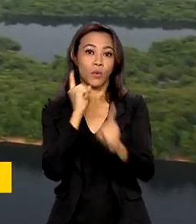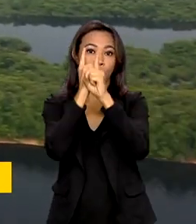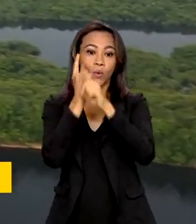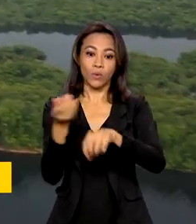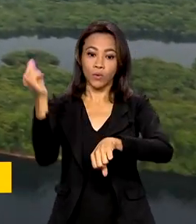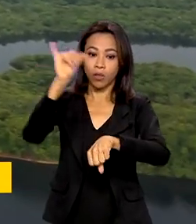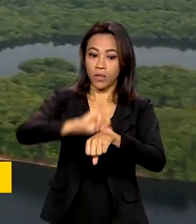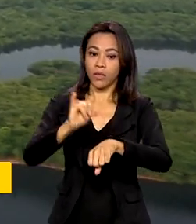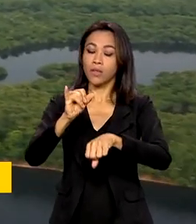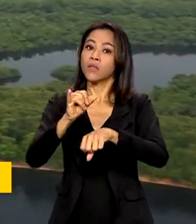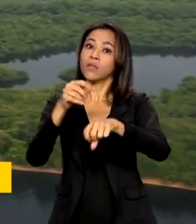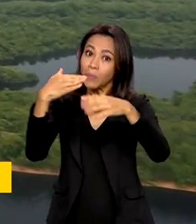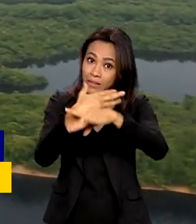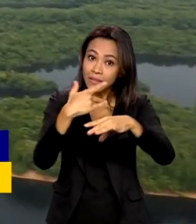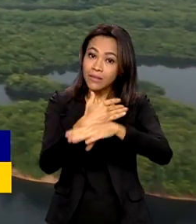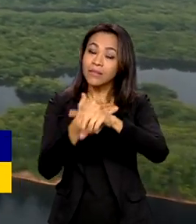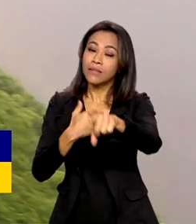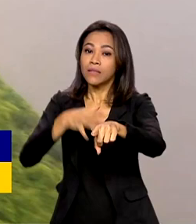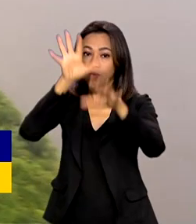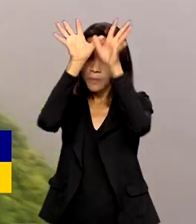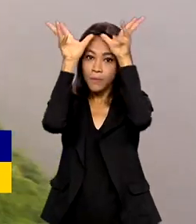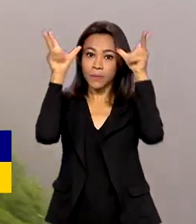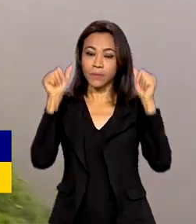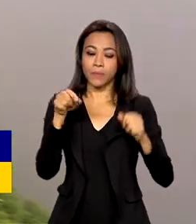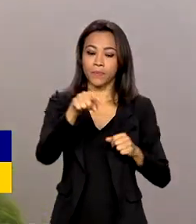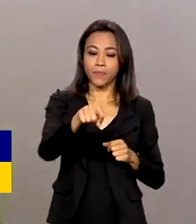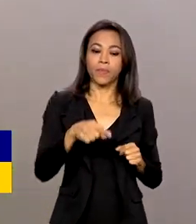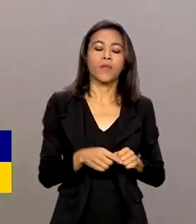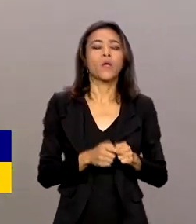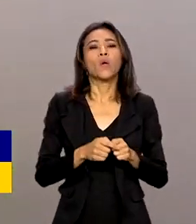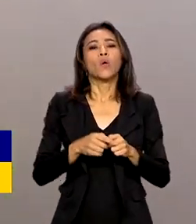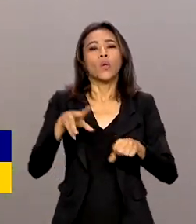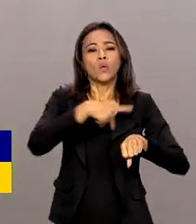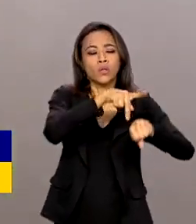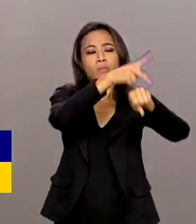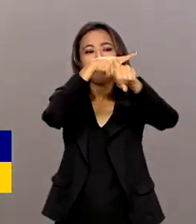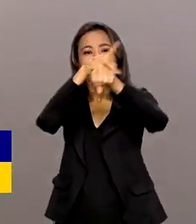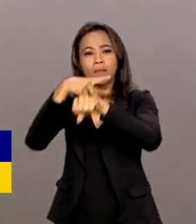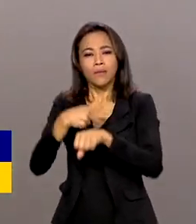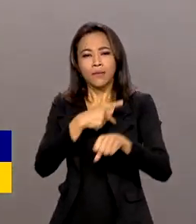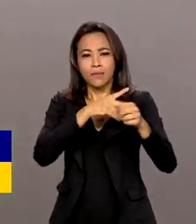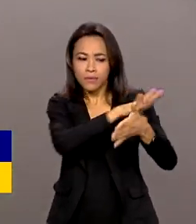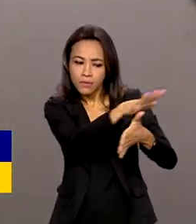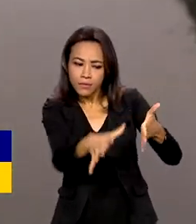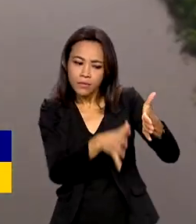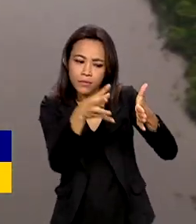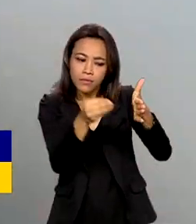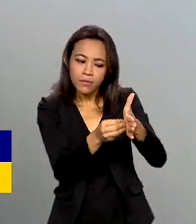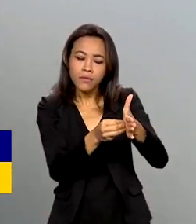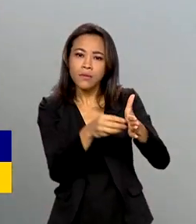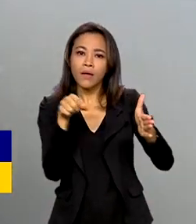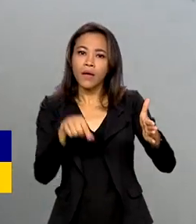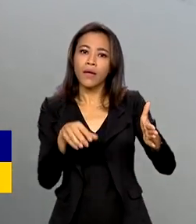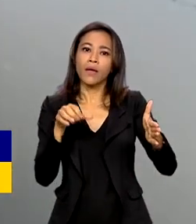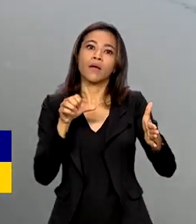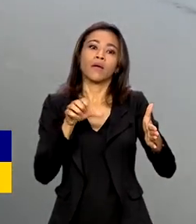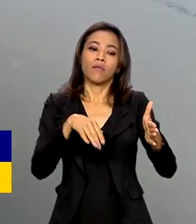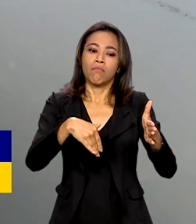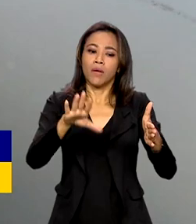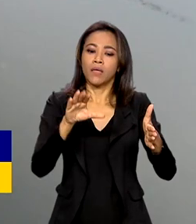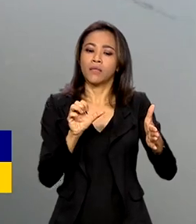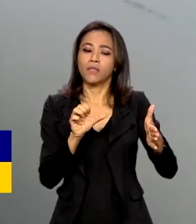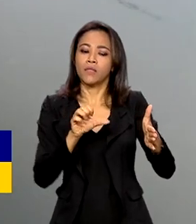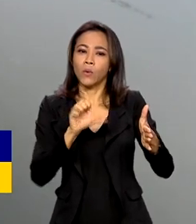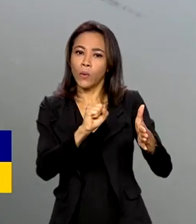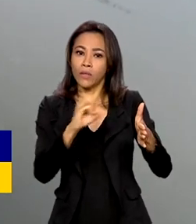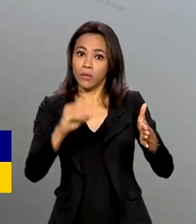estados que compõem a Amazônia Legal ocupam 58% do território brasileiro, uma vastidão